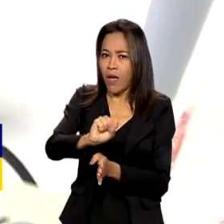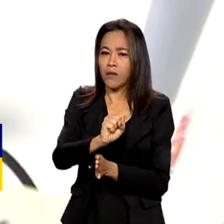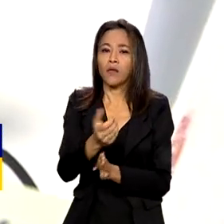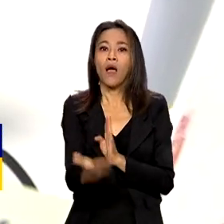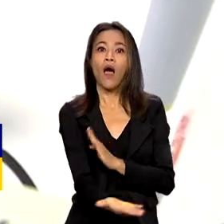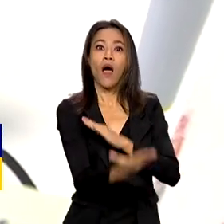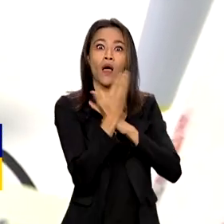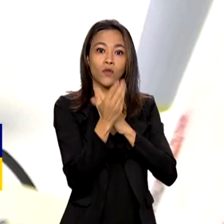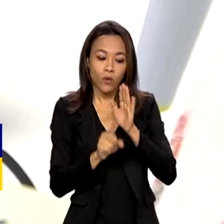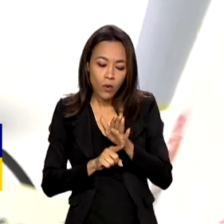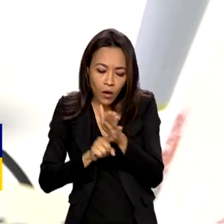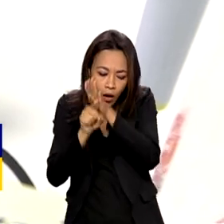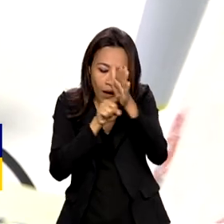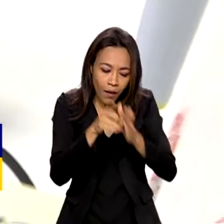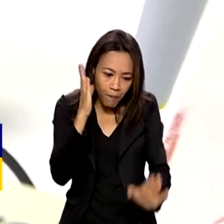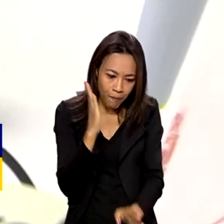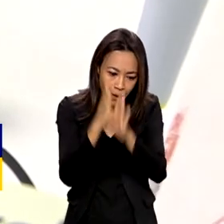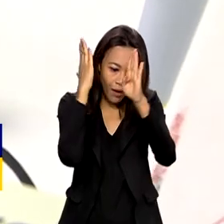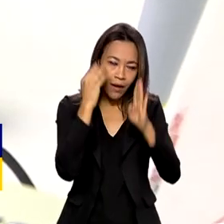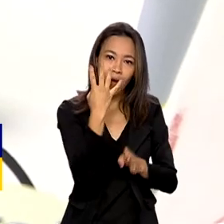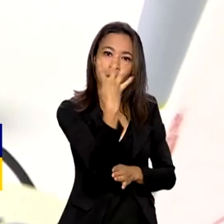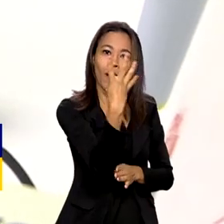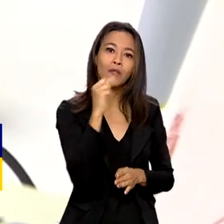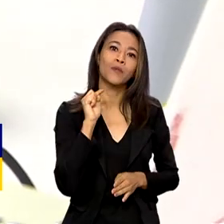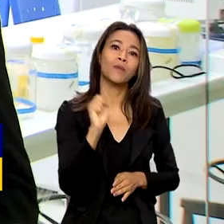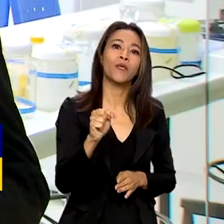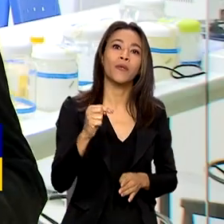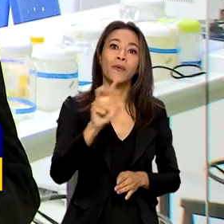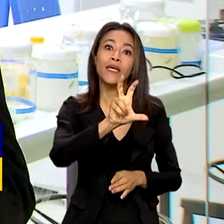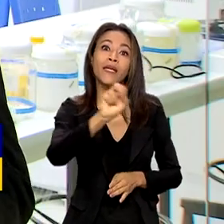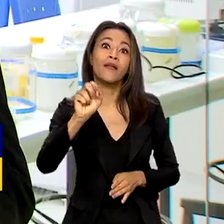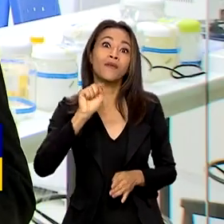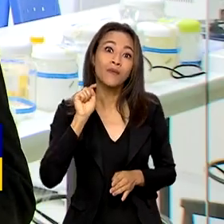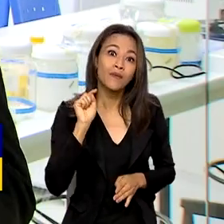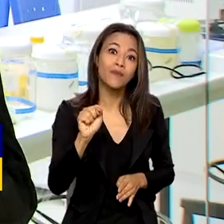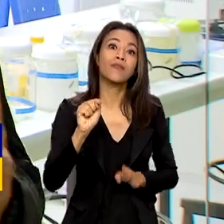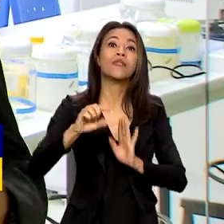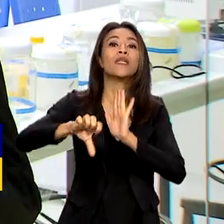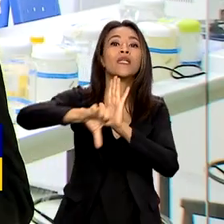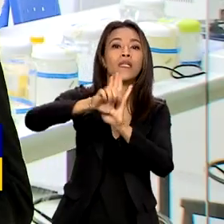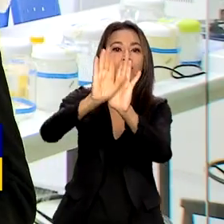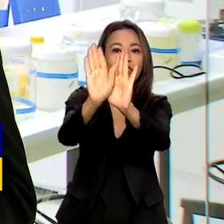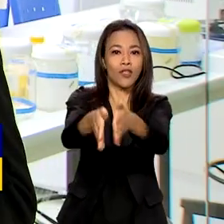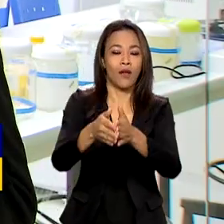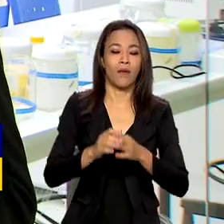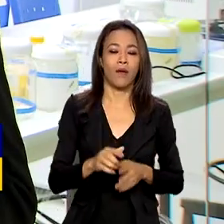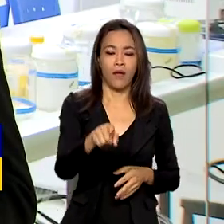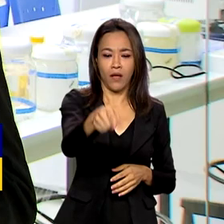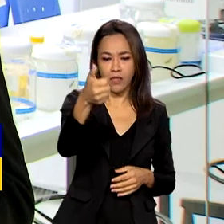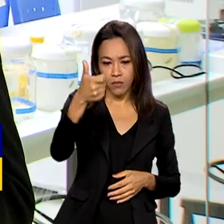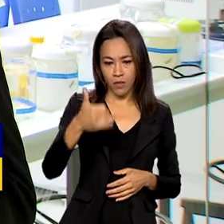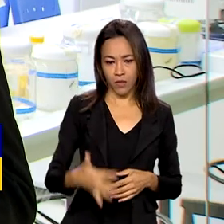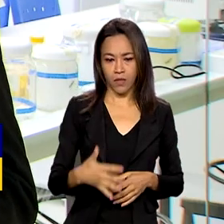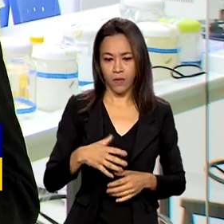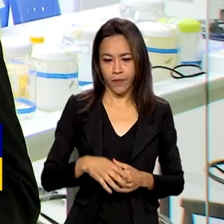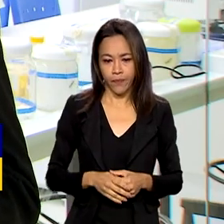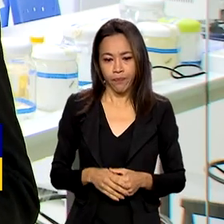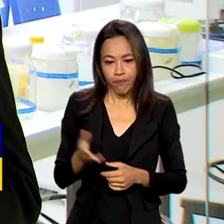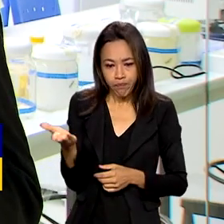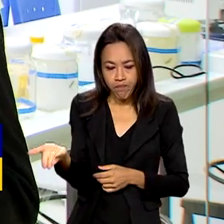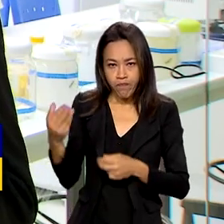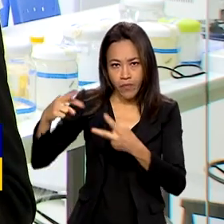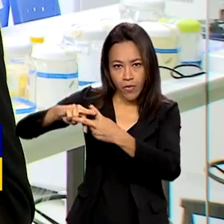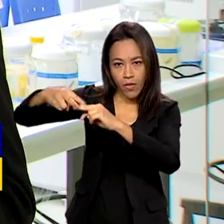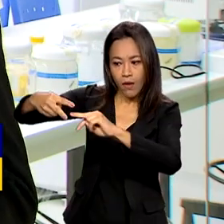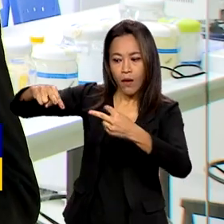na investigação de pelo menos 4.500 crimes. A perícia de local colheu diversos vestígios, inclusive vestígios biológicos,